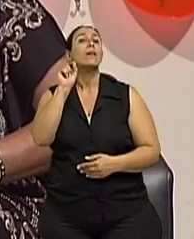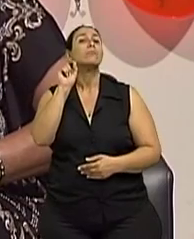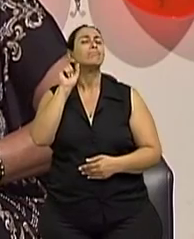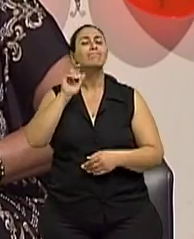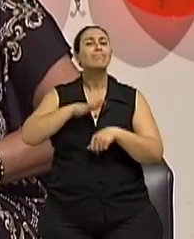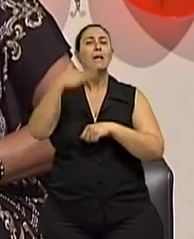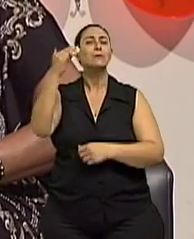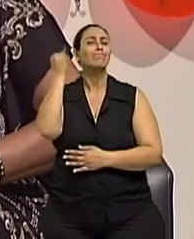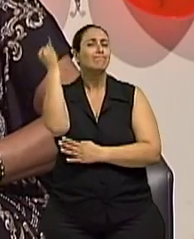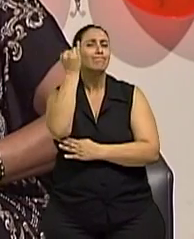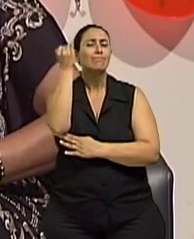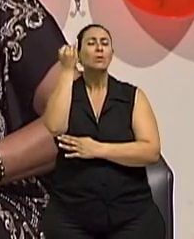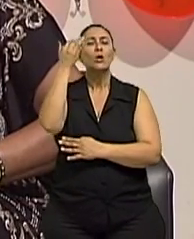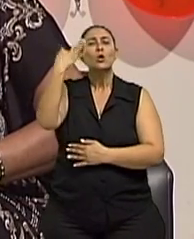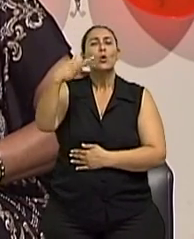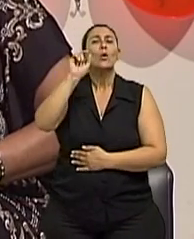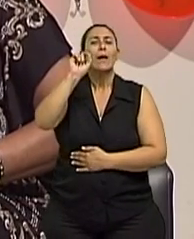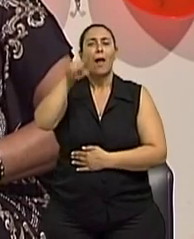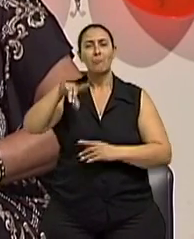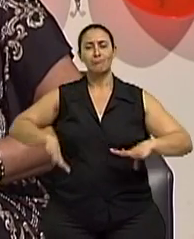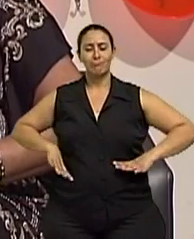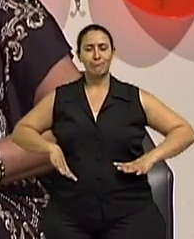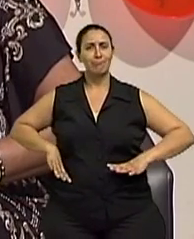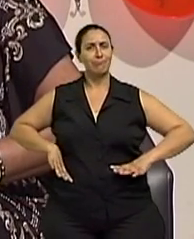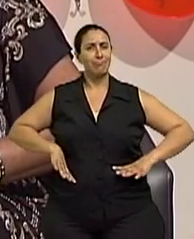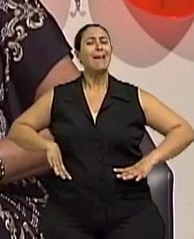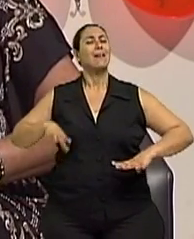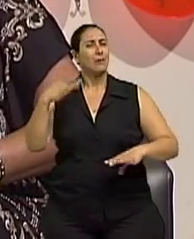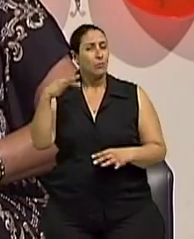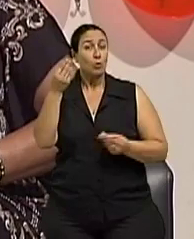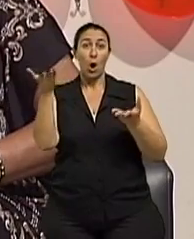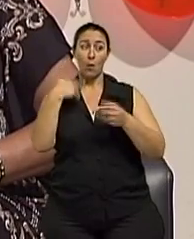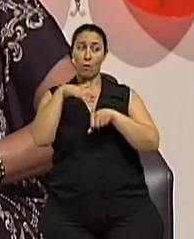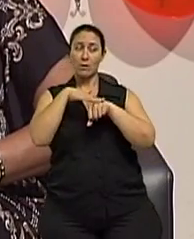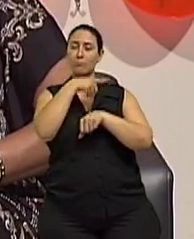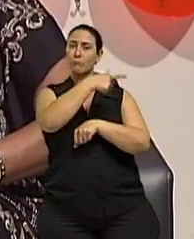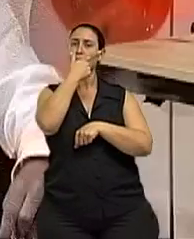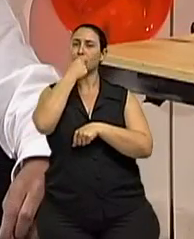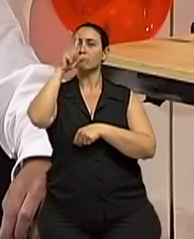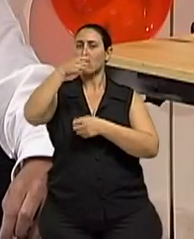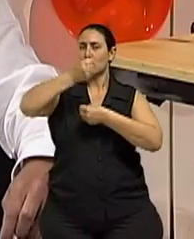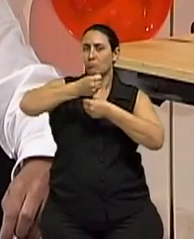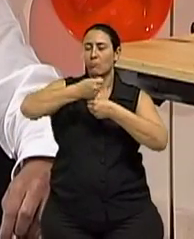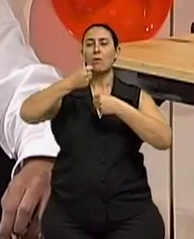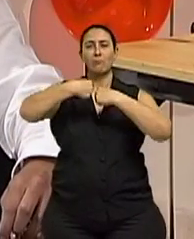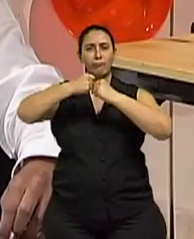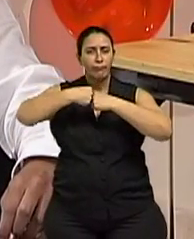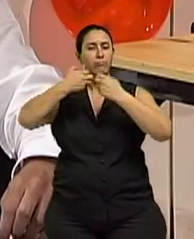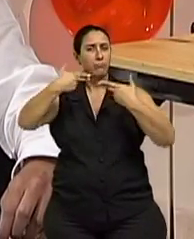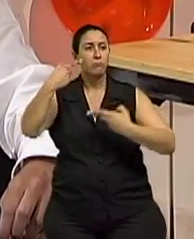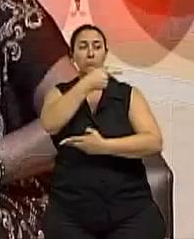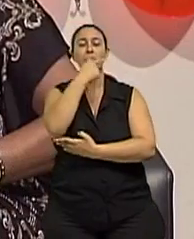dor no quadril. Para falar sobre este assunto, eu converso agora com o ortopedista e traumatologista Fernando Milk,